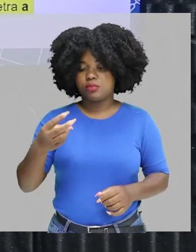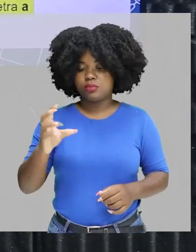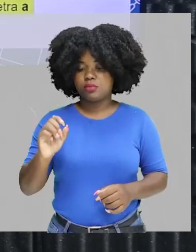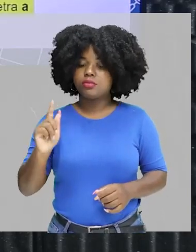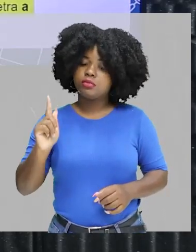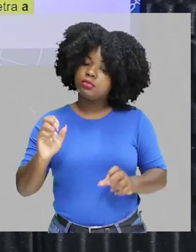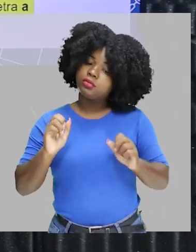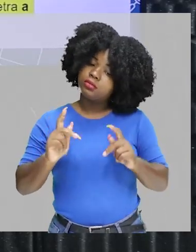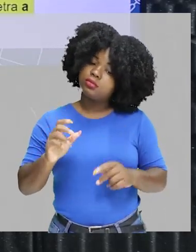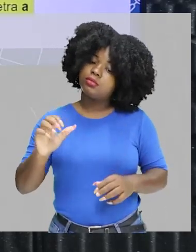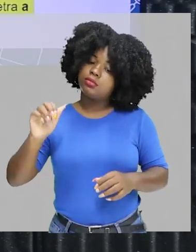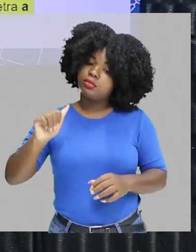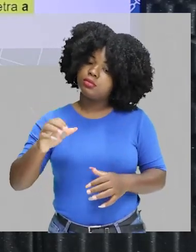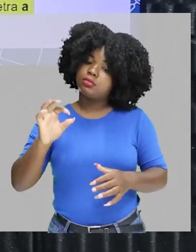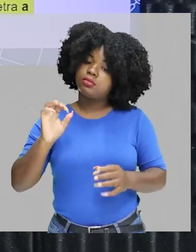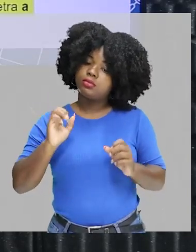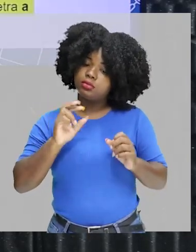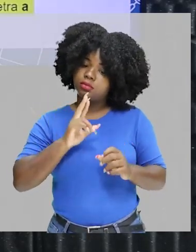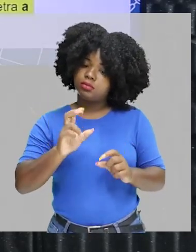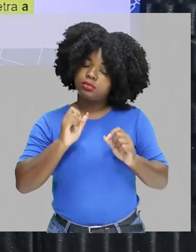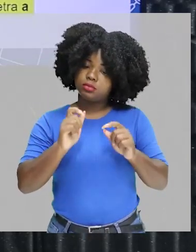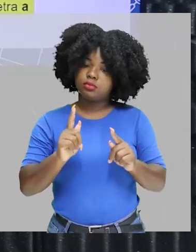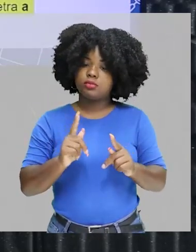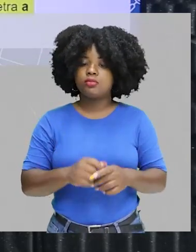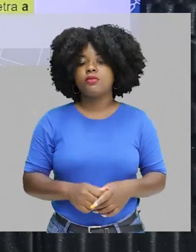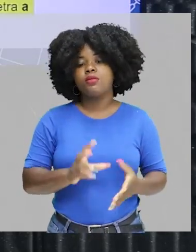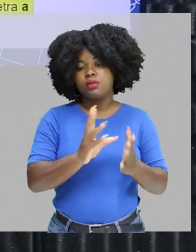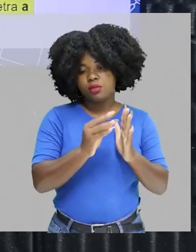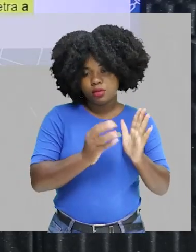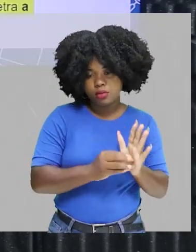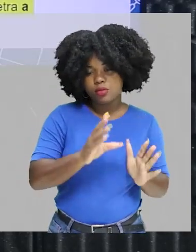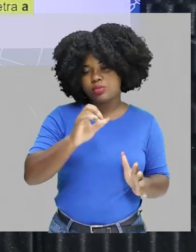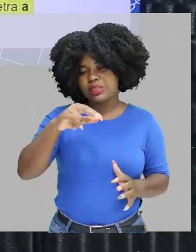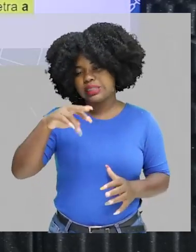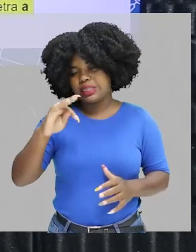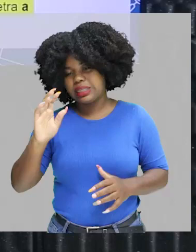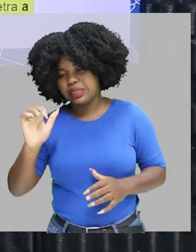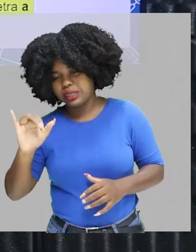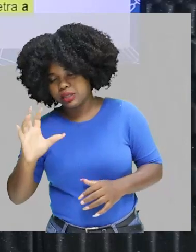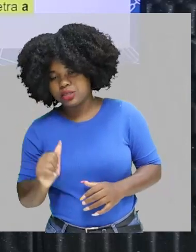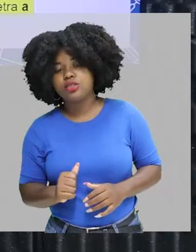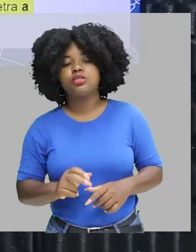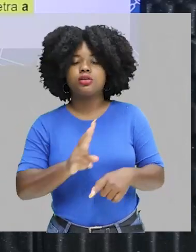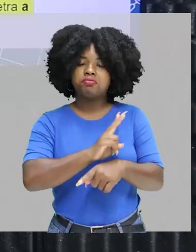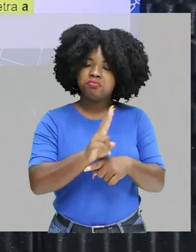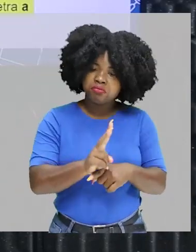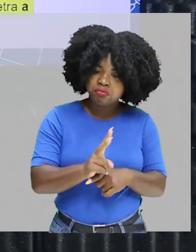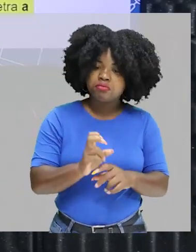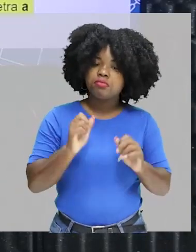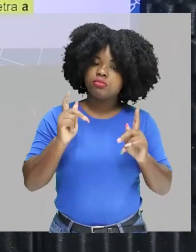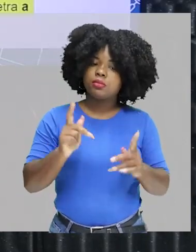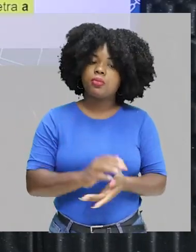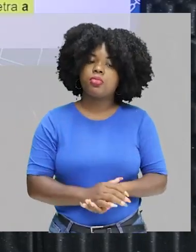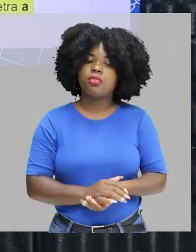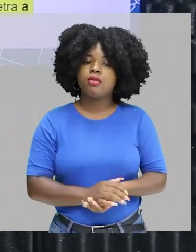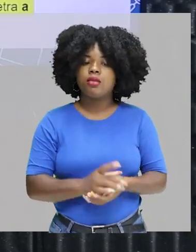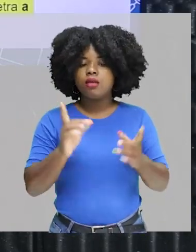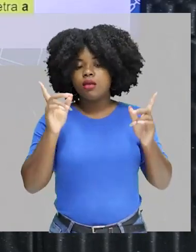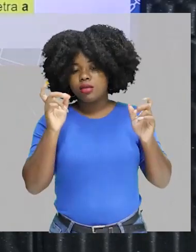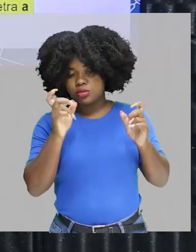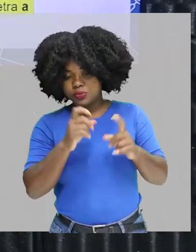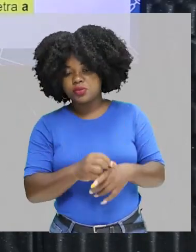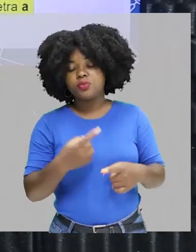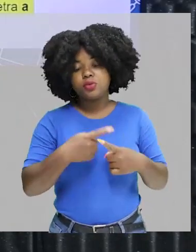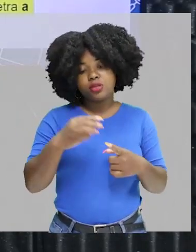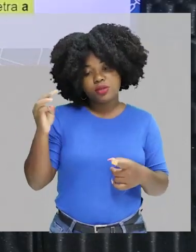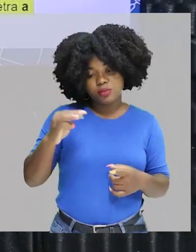gramas. Tudo bem, turminha? Radioatividade cinética das desintegrações. Um pouquinho de matemática,